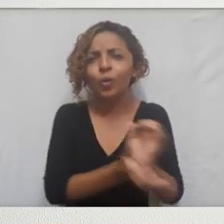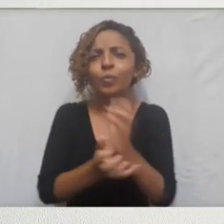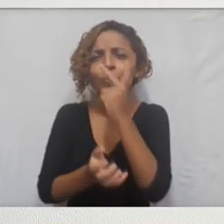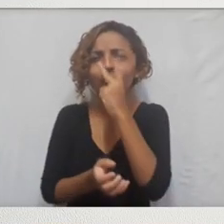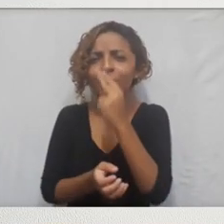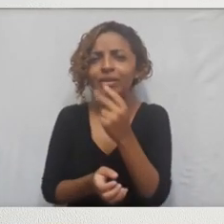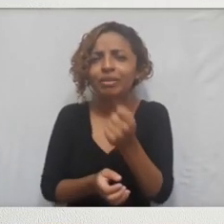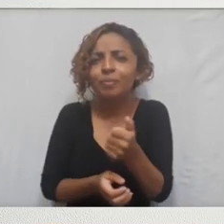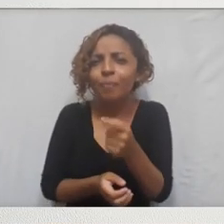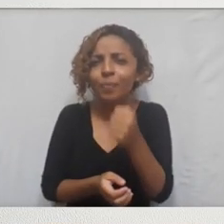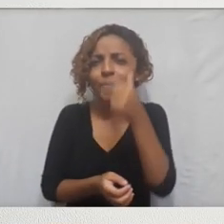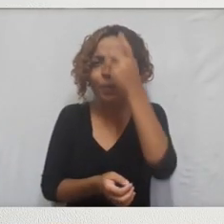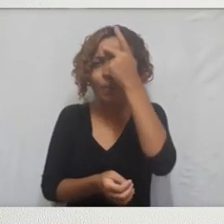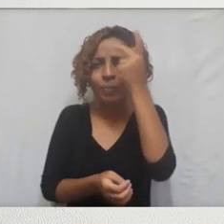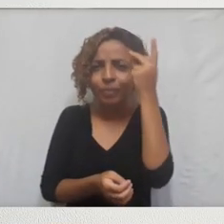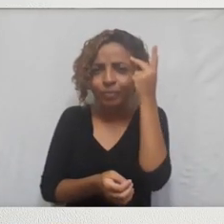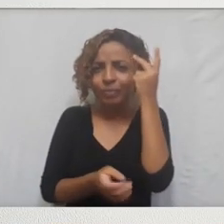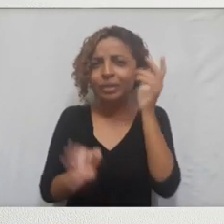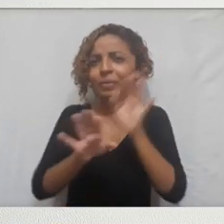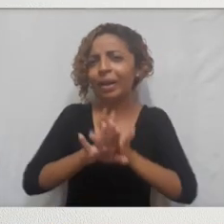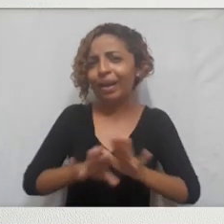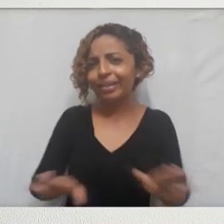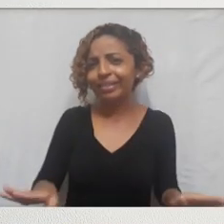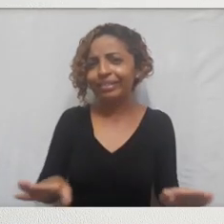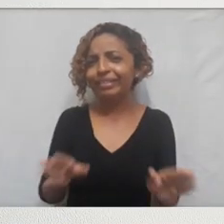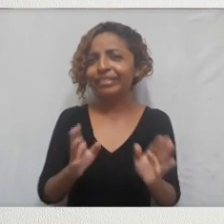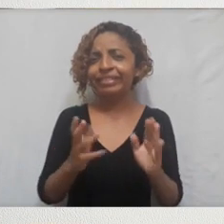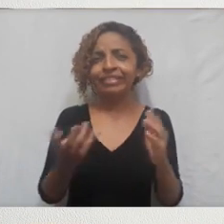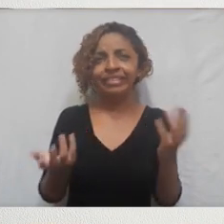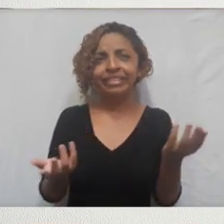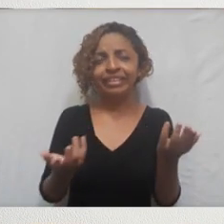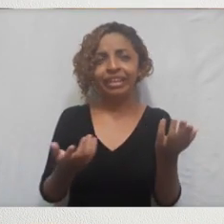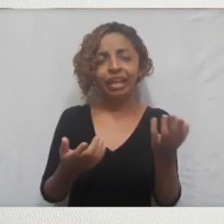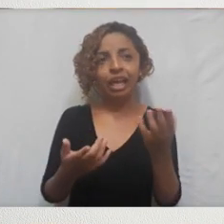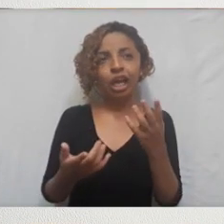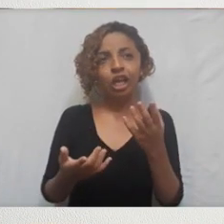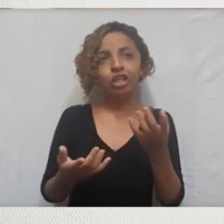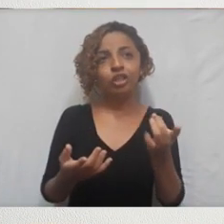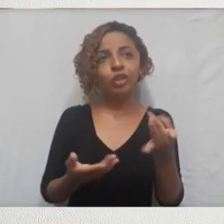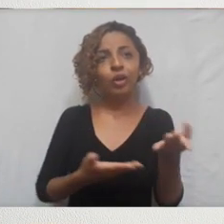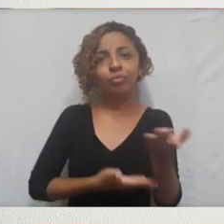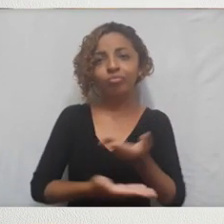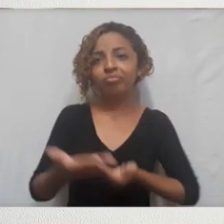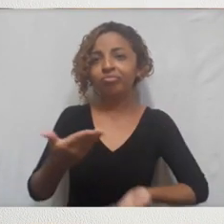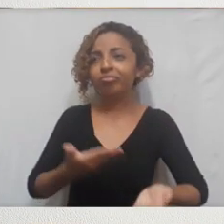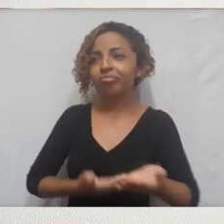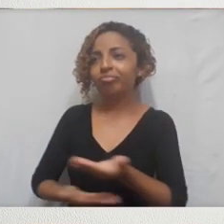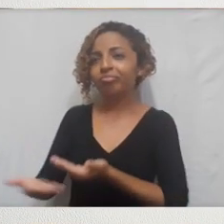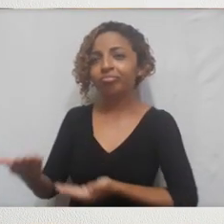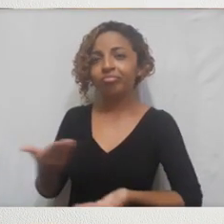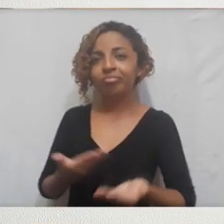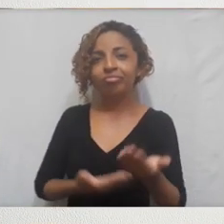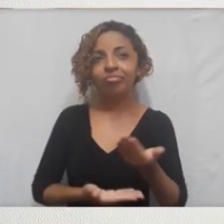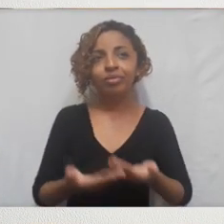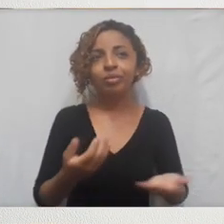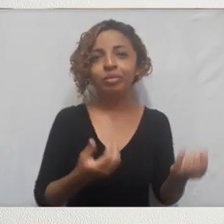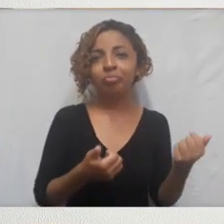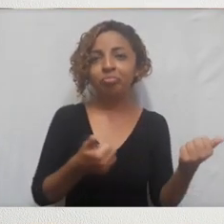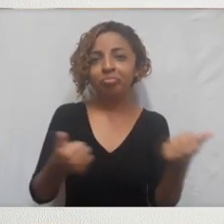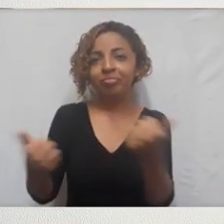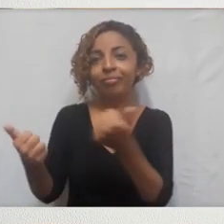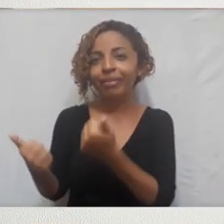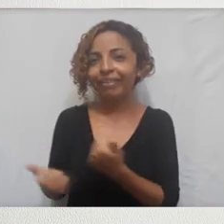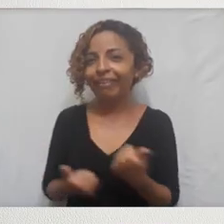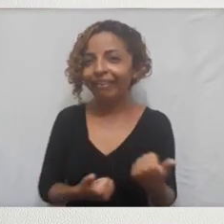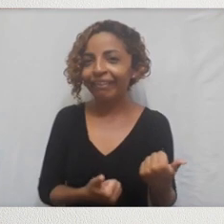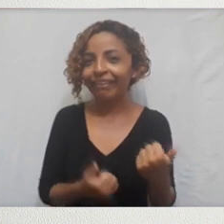de pequenas reuniões, clubes. Então, você tem estratos sociais muito bem destacados nessas cidades, né?